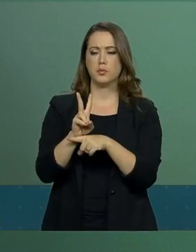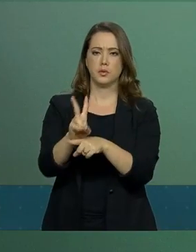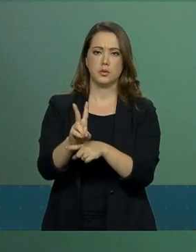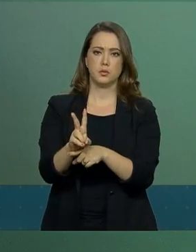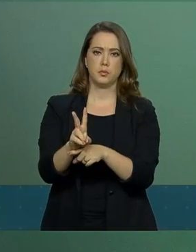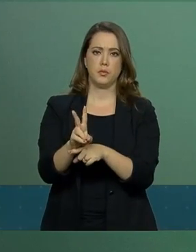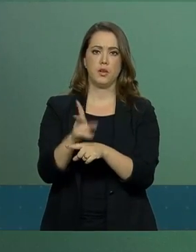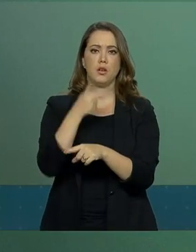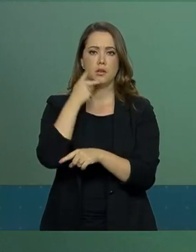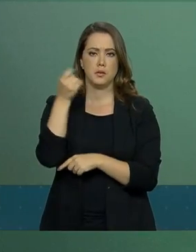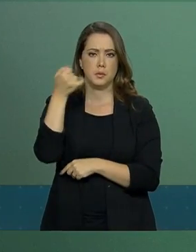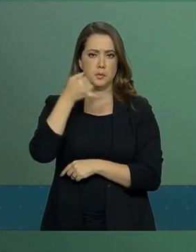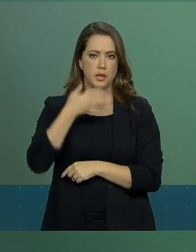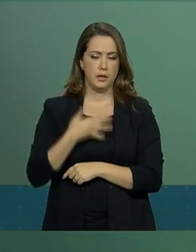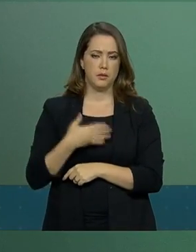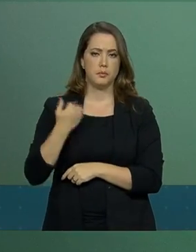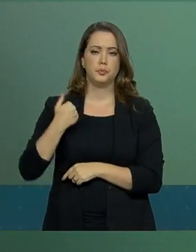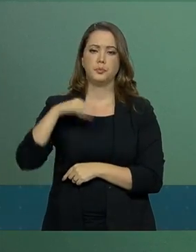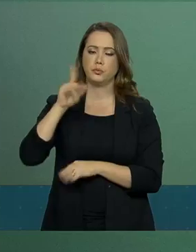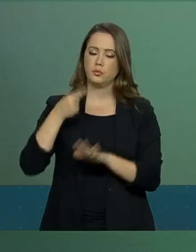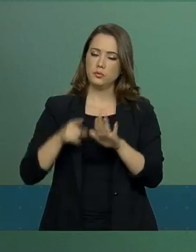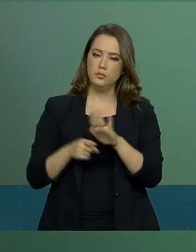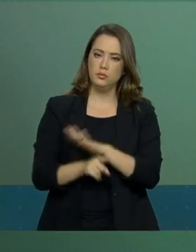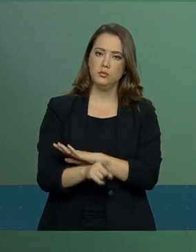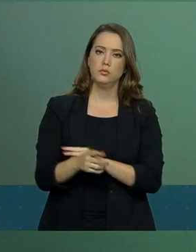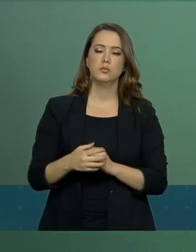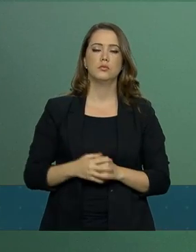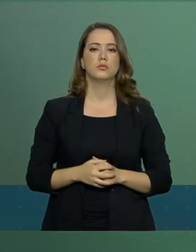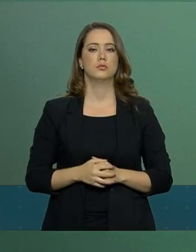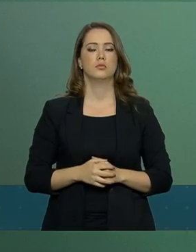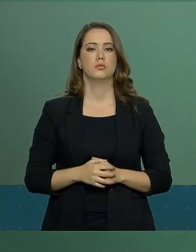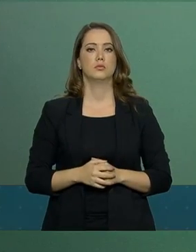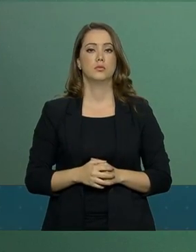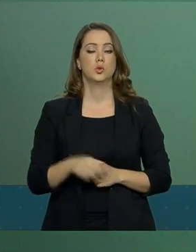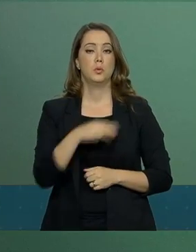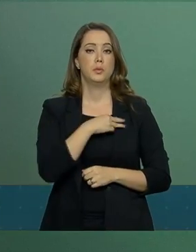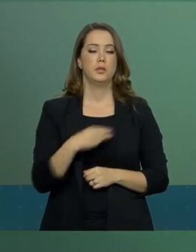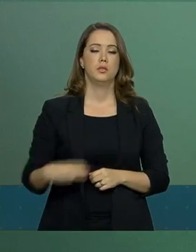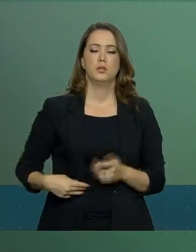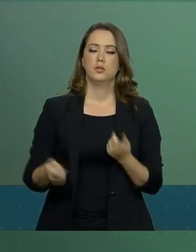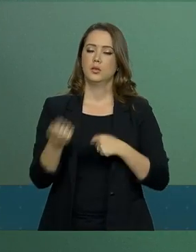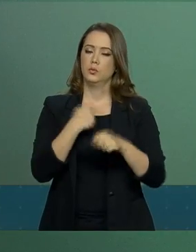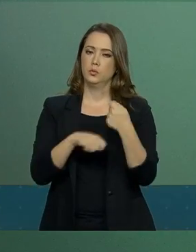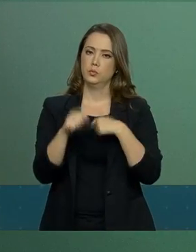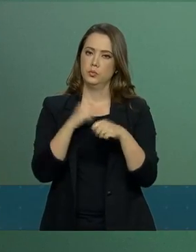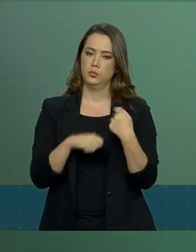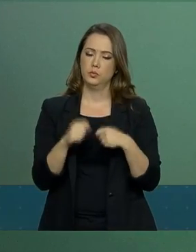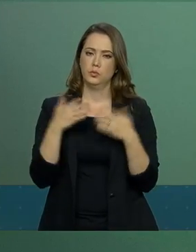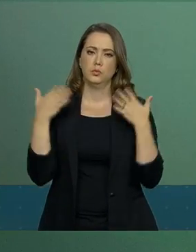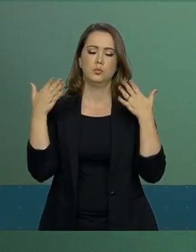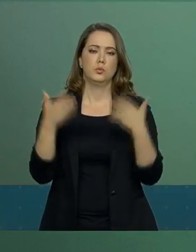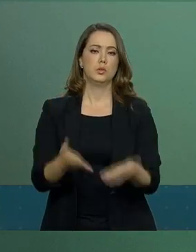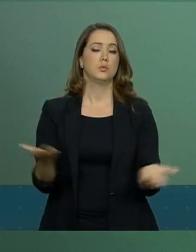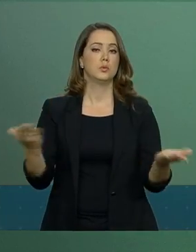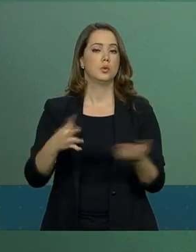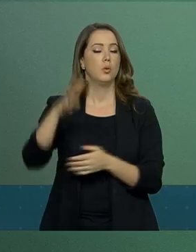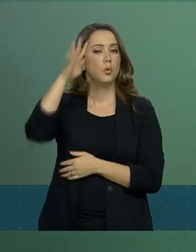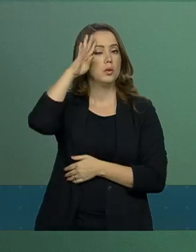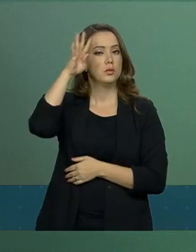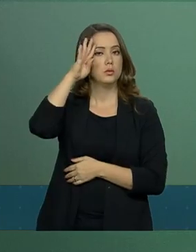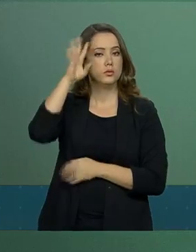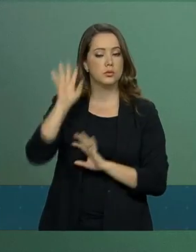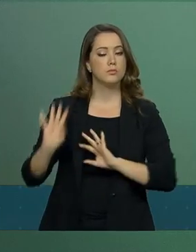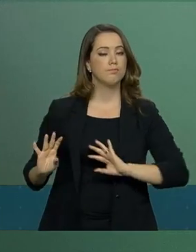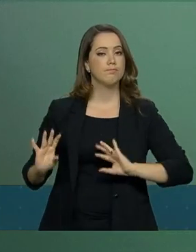eu gostaria de discorrer com um pouco mais de profundidade. O Ministro da Economia, Paulo Guedes, participou nesta quarta-feira